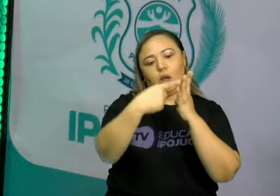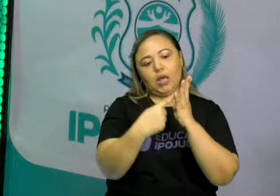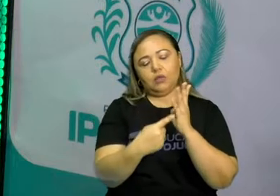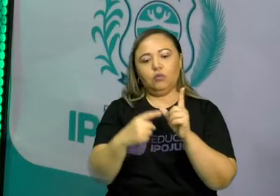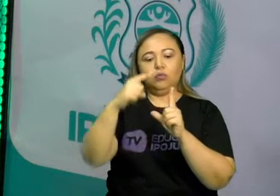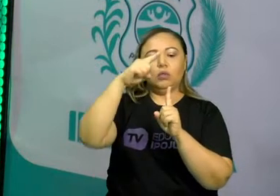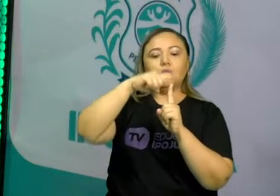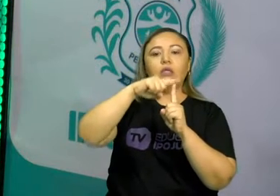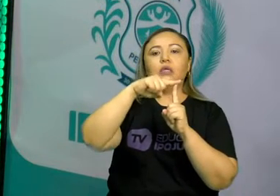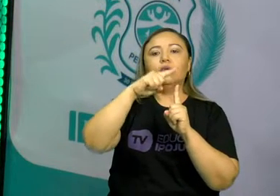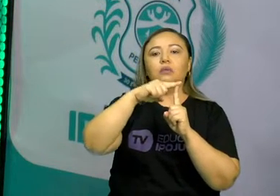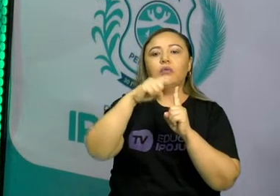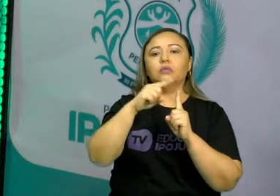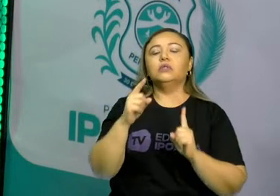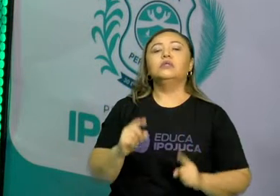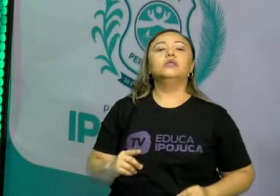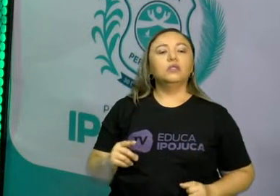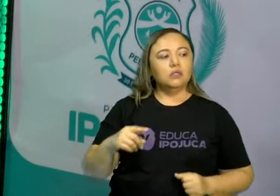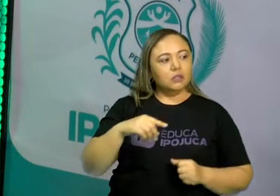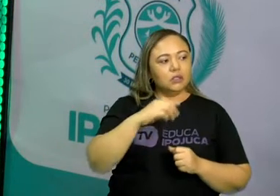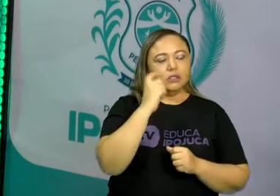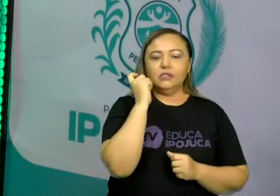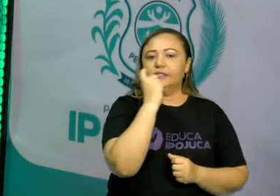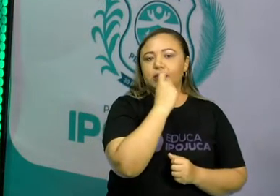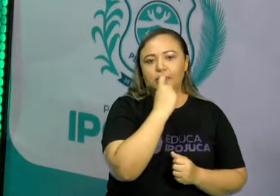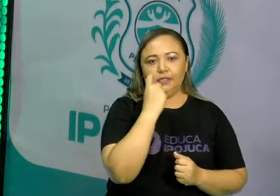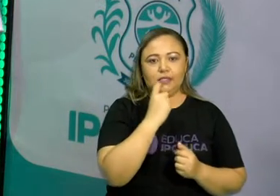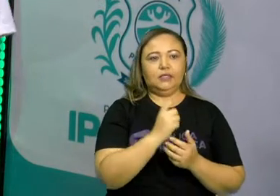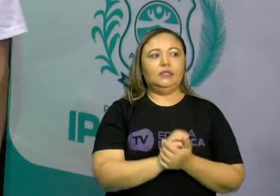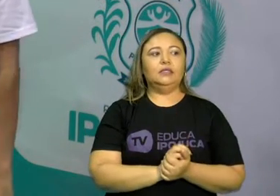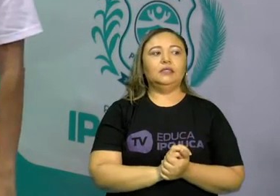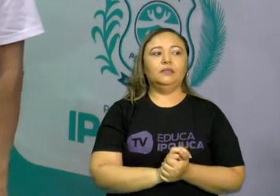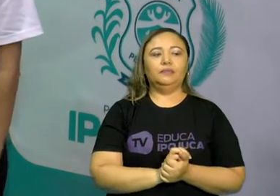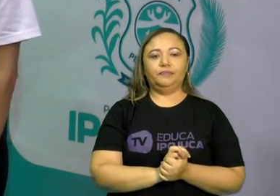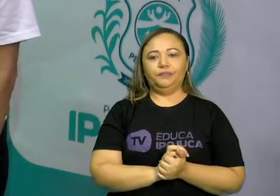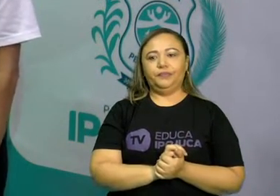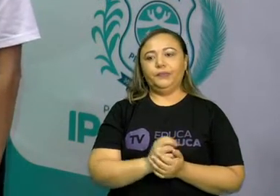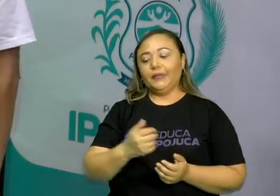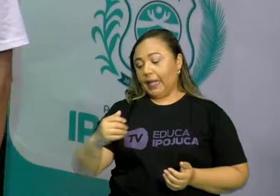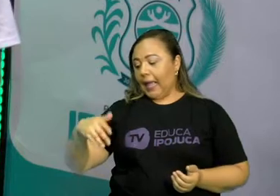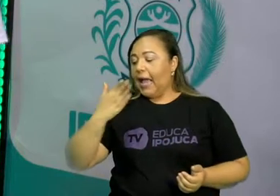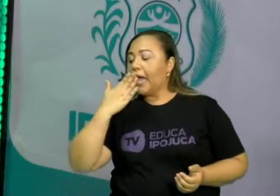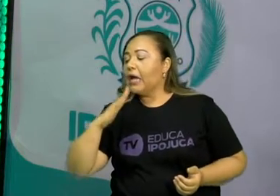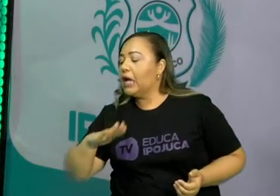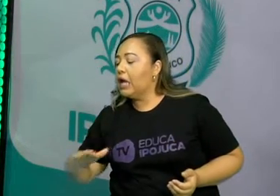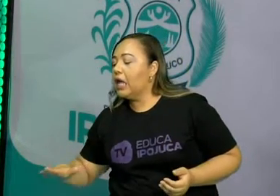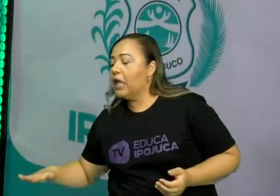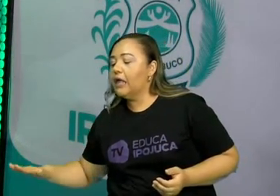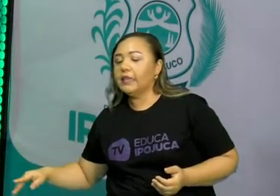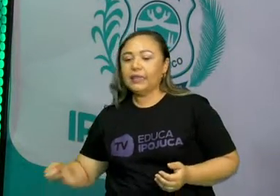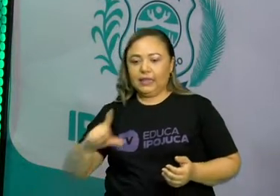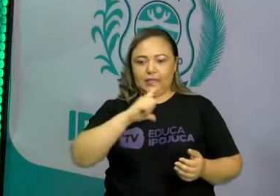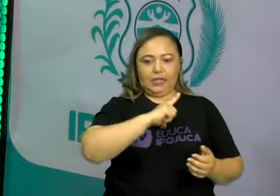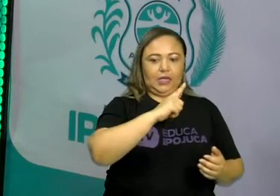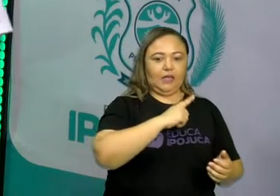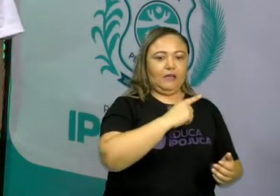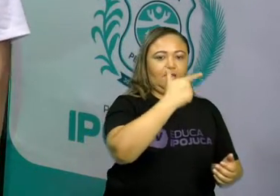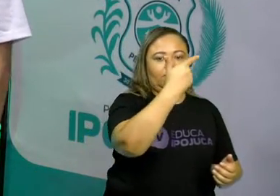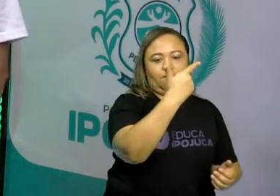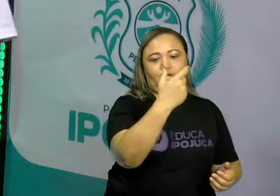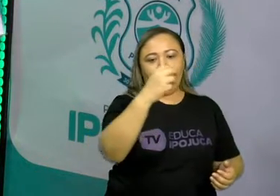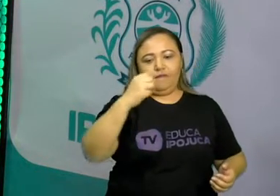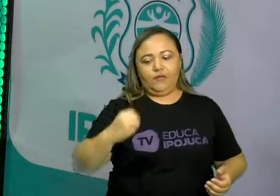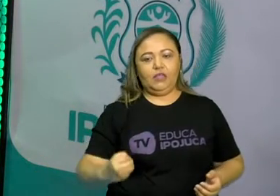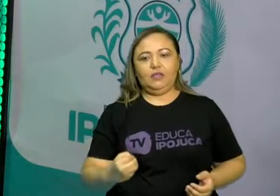quantos dentes tem uma criança? A criança tem vinte dentinhos, certo? E esse texto